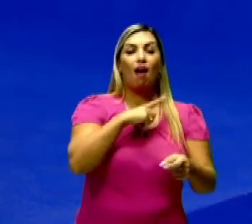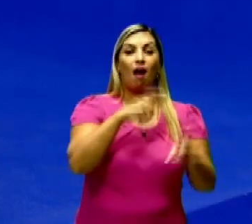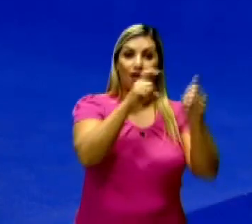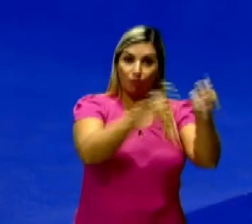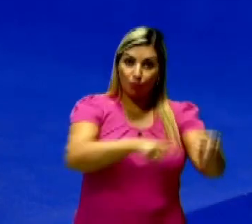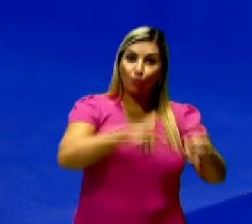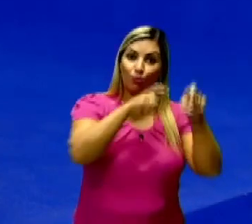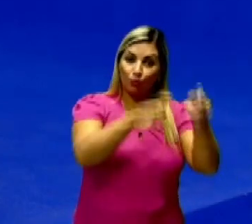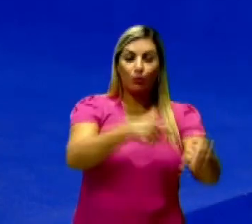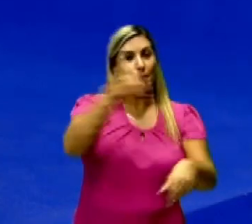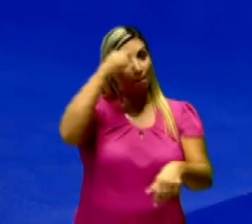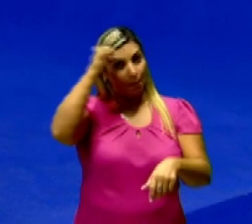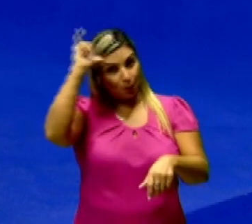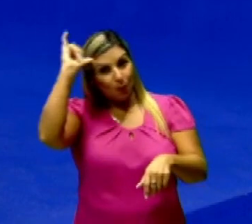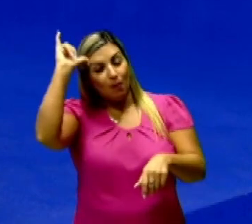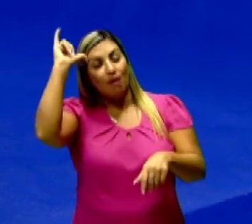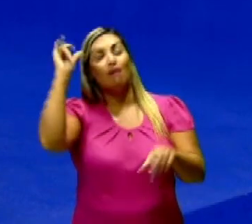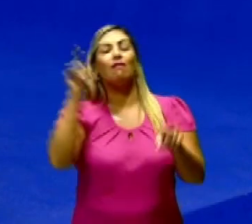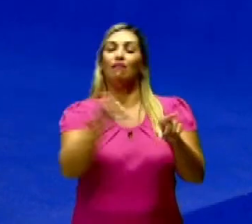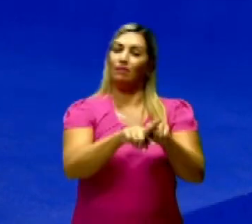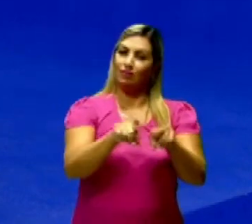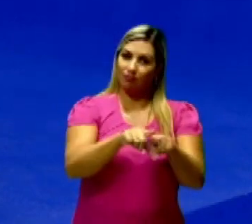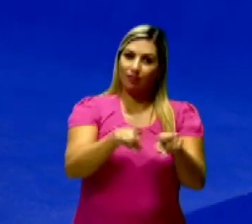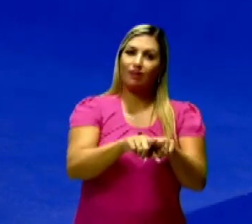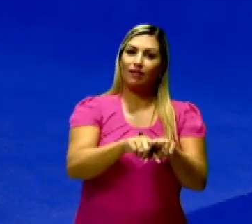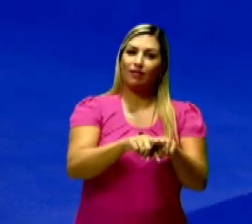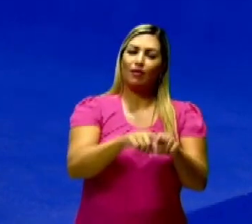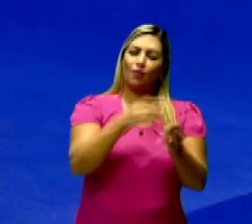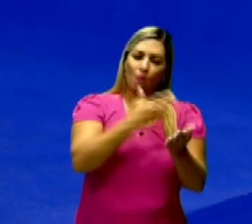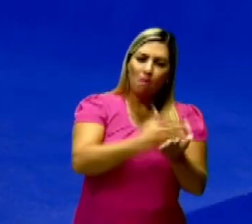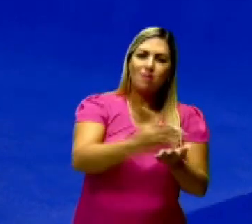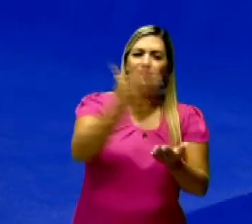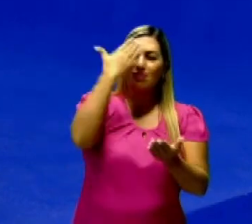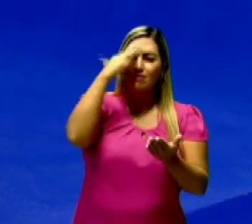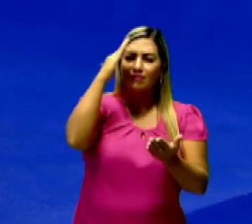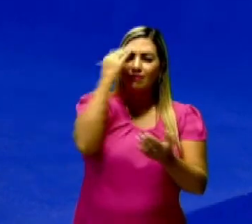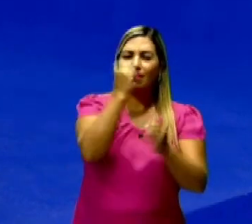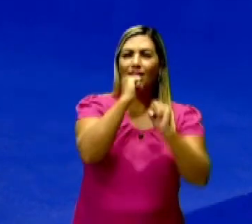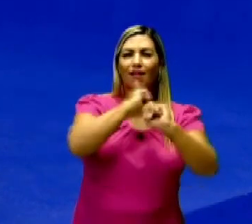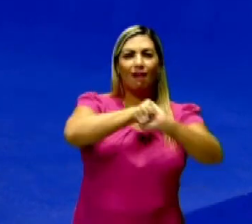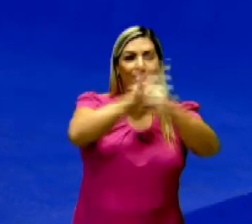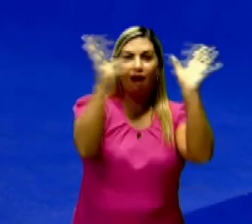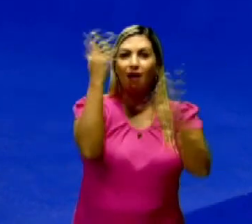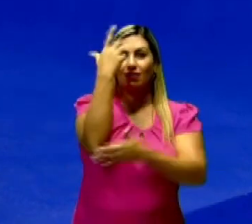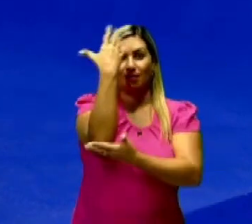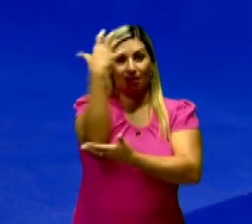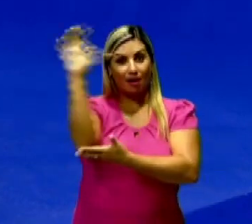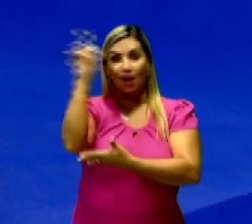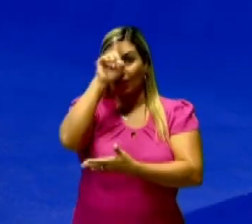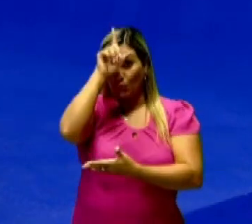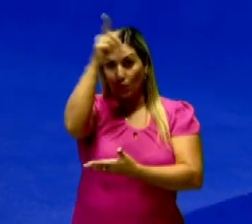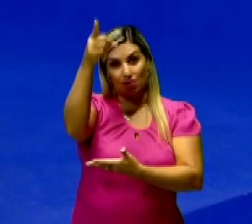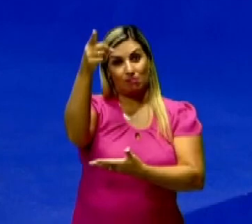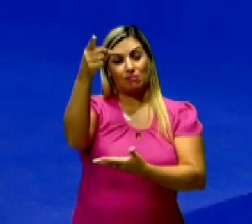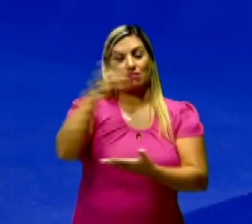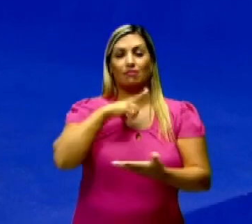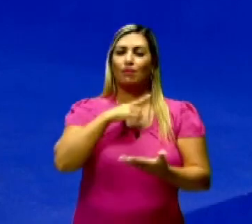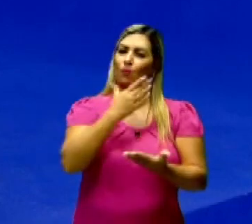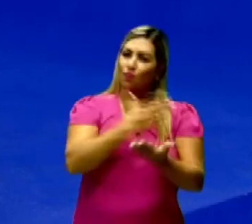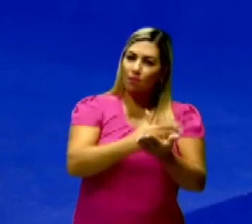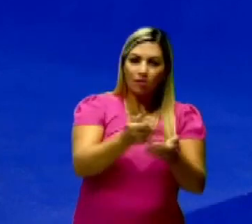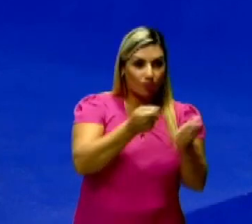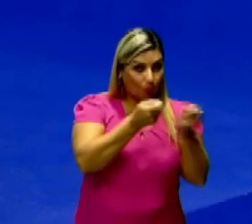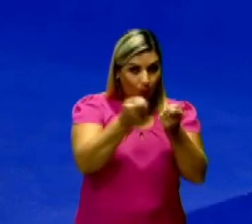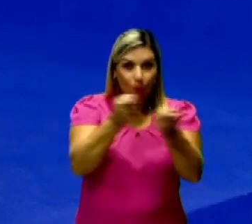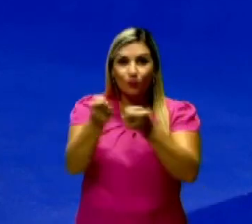agricultura e a pecuária. Então agora começa a entender como que a natureza funciona e eles começam a ter um certo